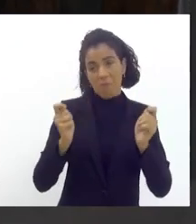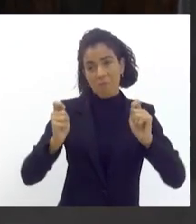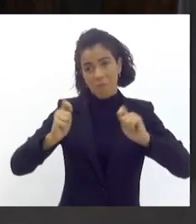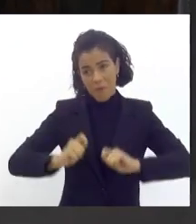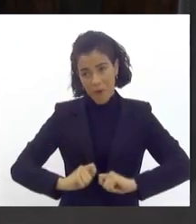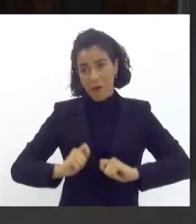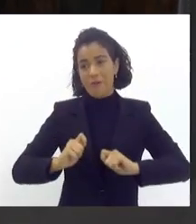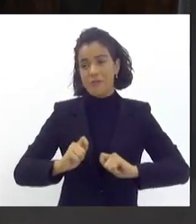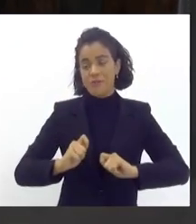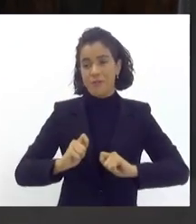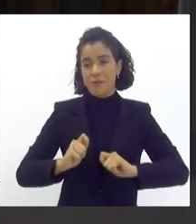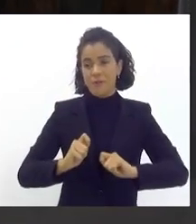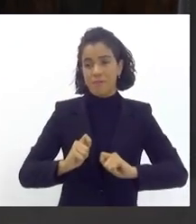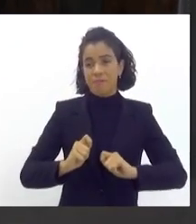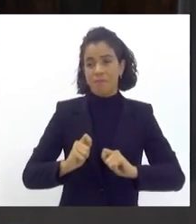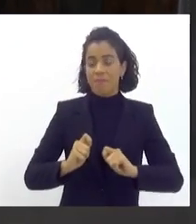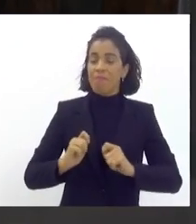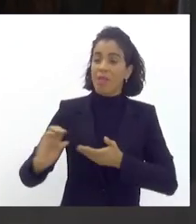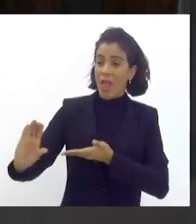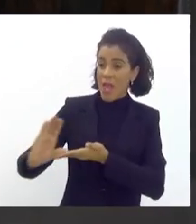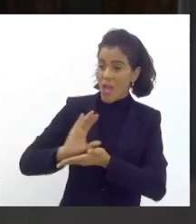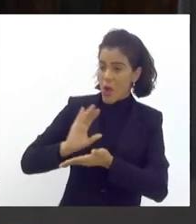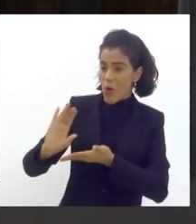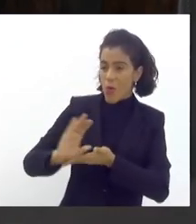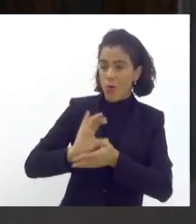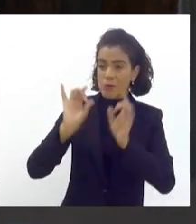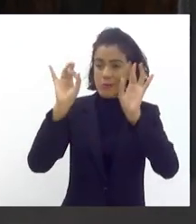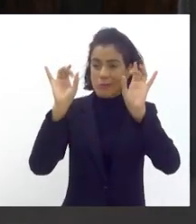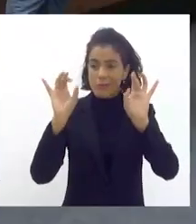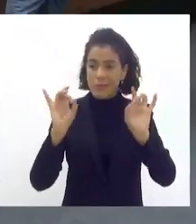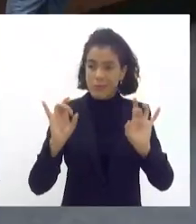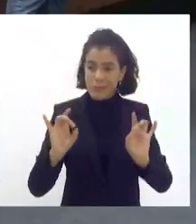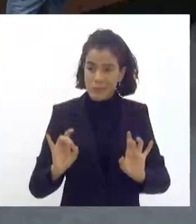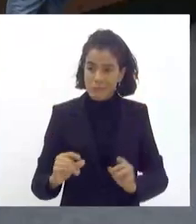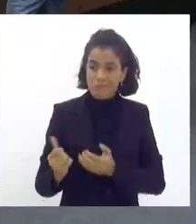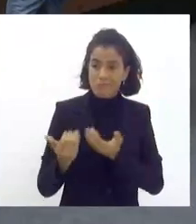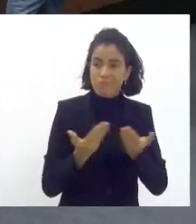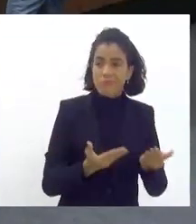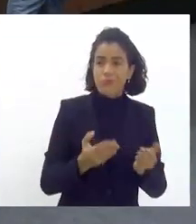receber recursos extras para carnaval do estado do Rio de Janeiro